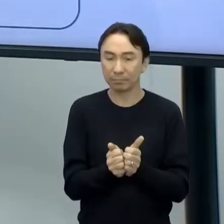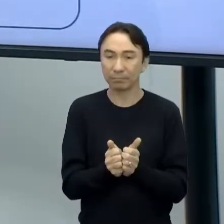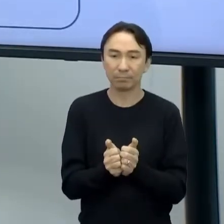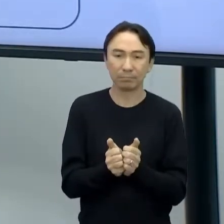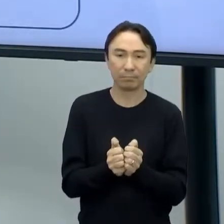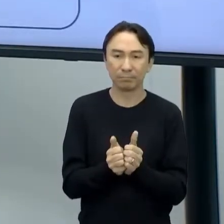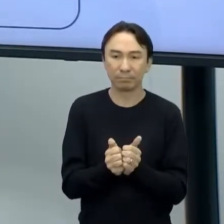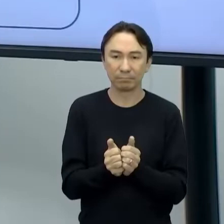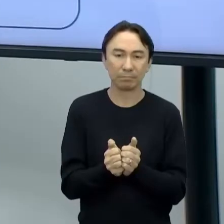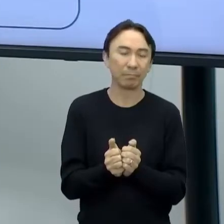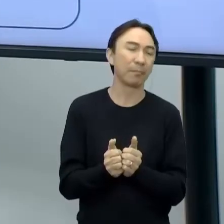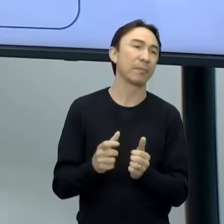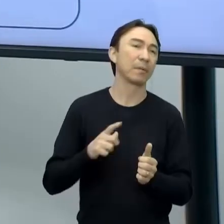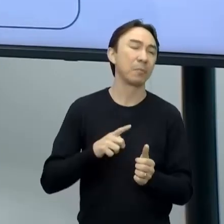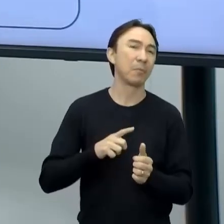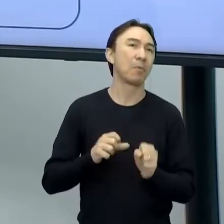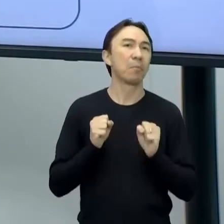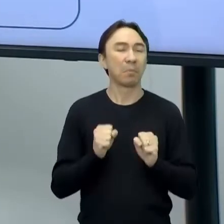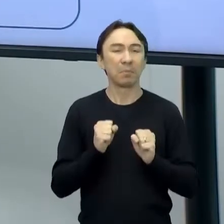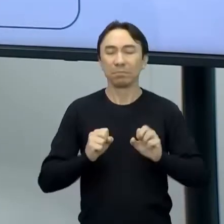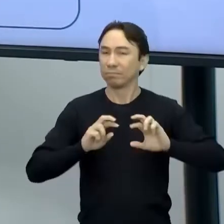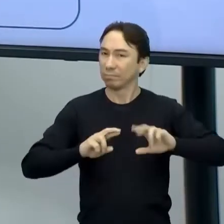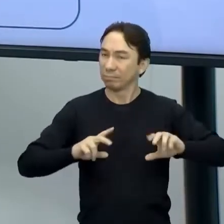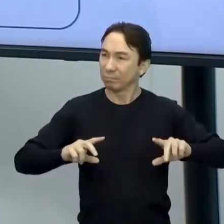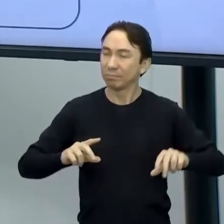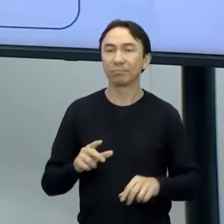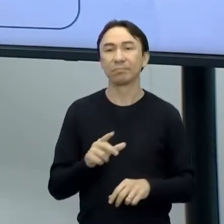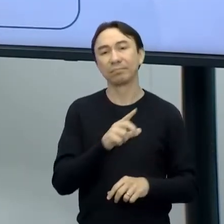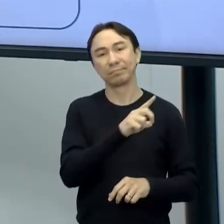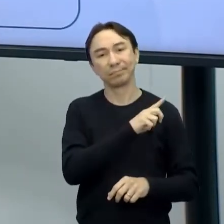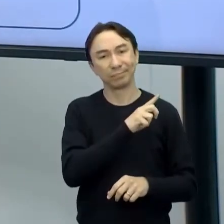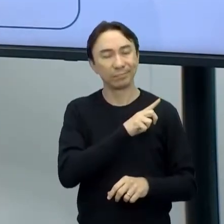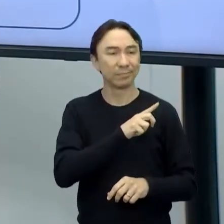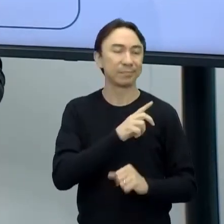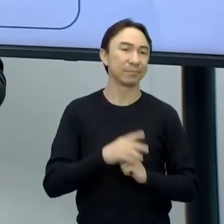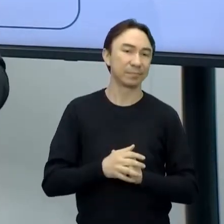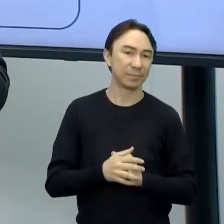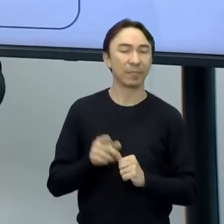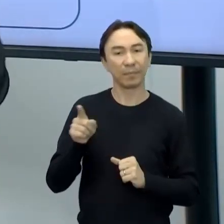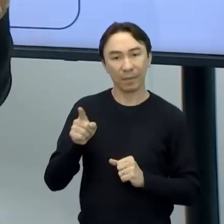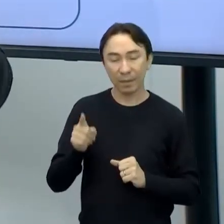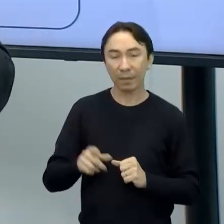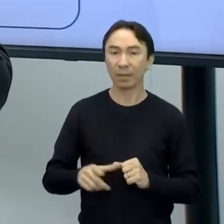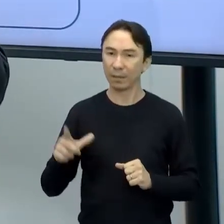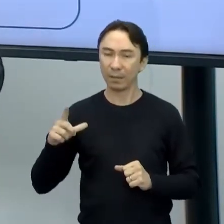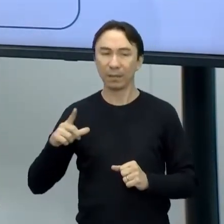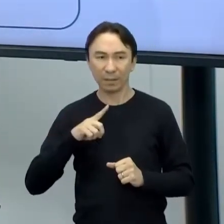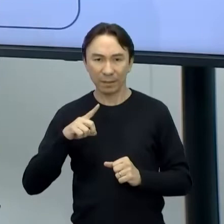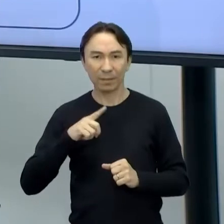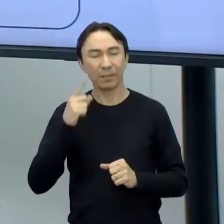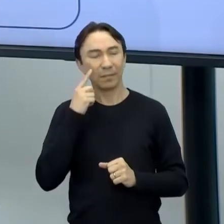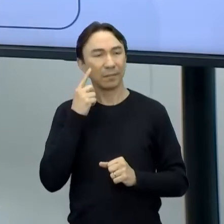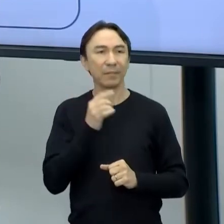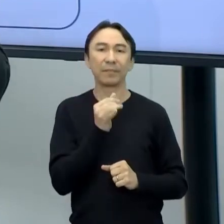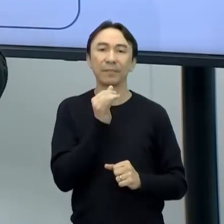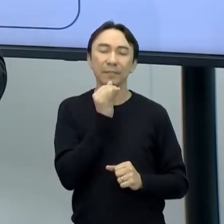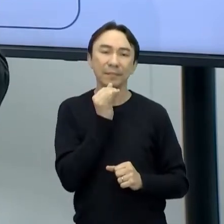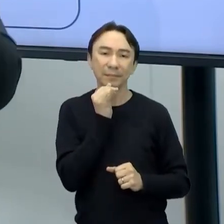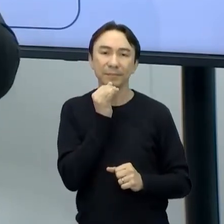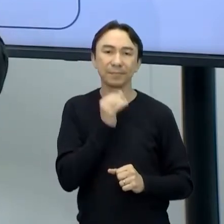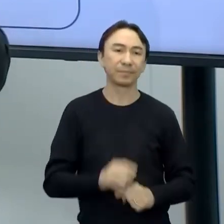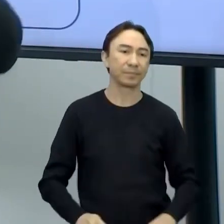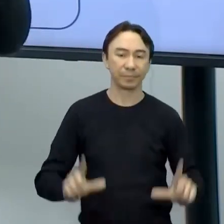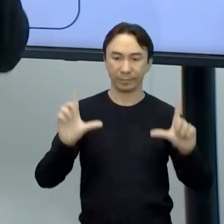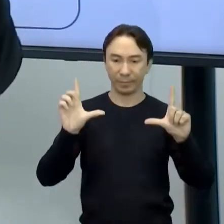do design de jogos. Então eu posso ter lá o cara que vai pensar qual é o formato da tela, tipo, se a tela vai ser